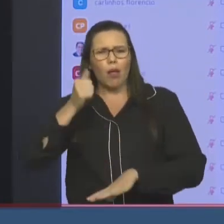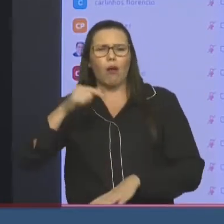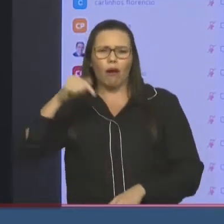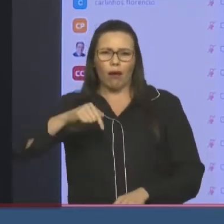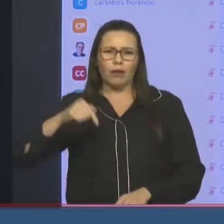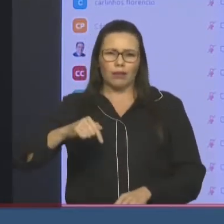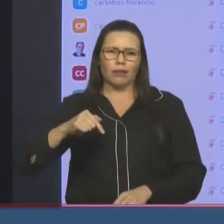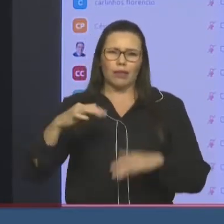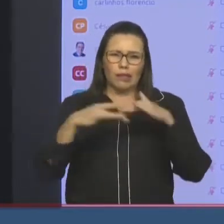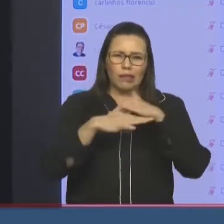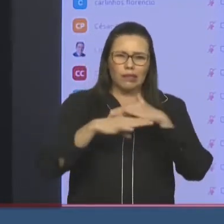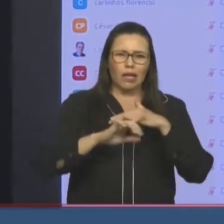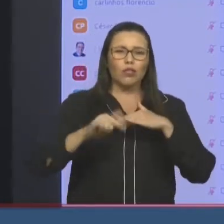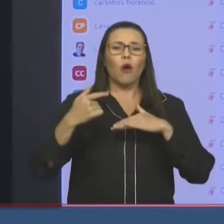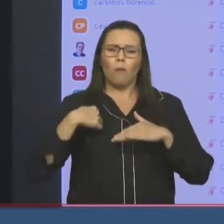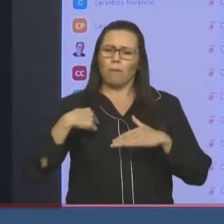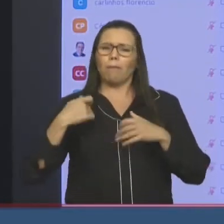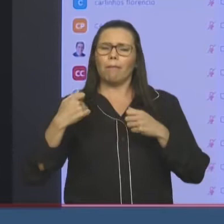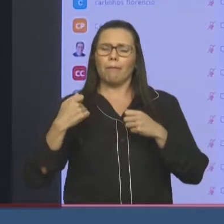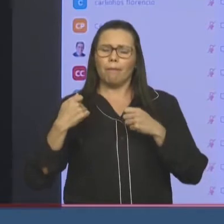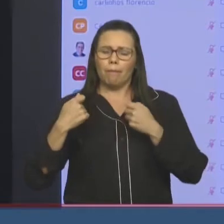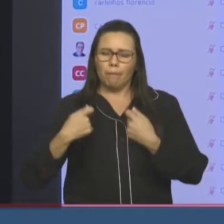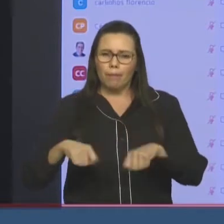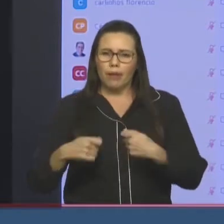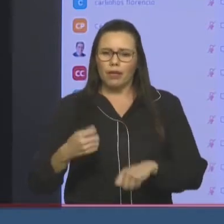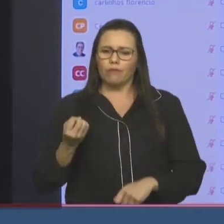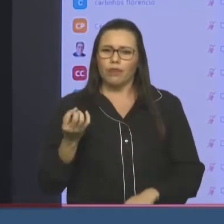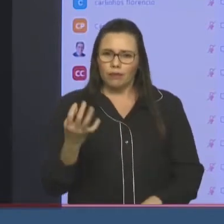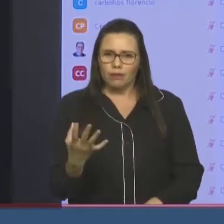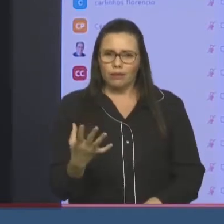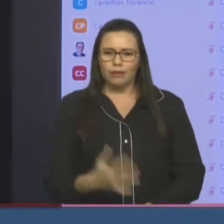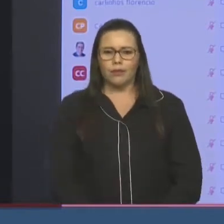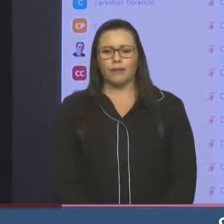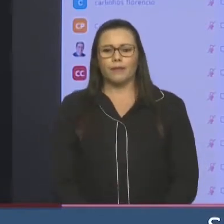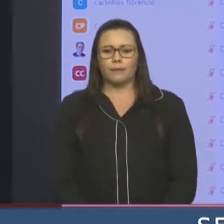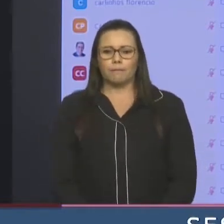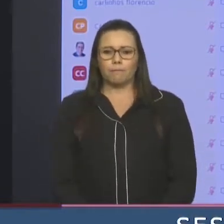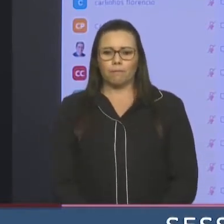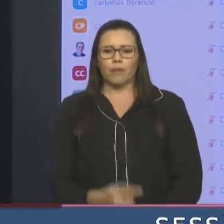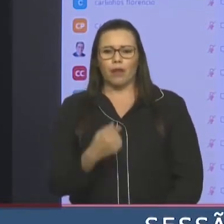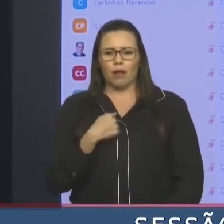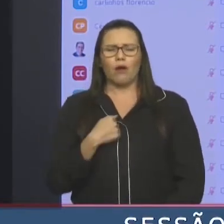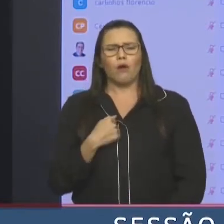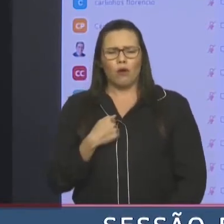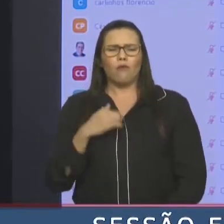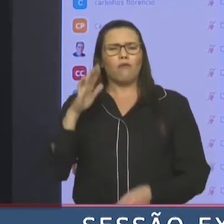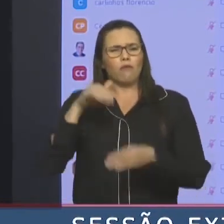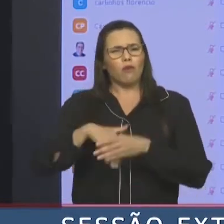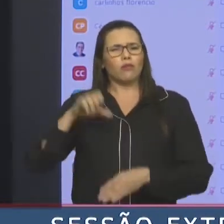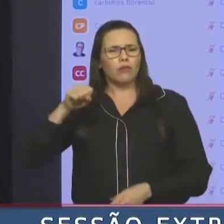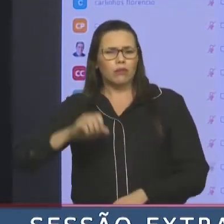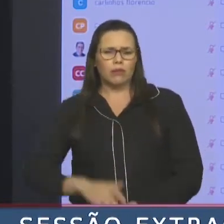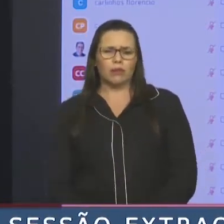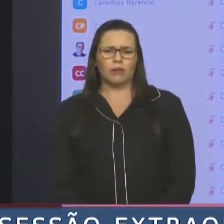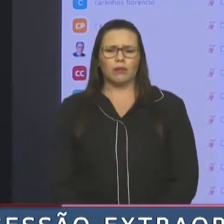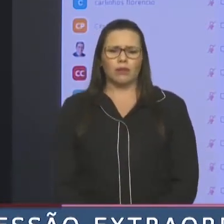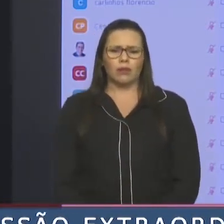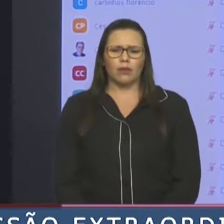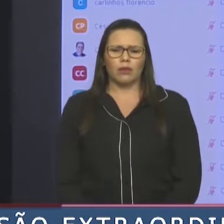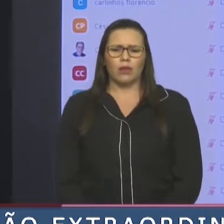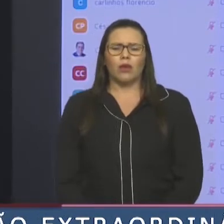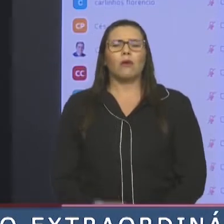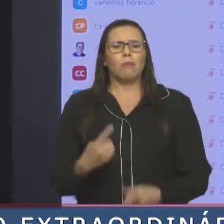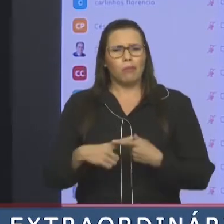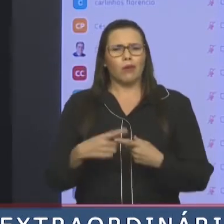que intensificar mais ainda a questão do combate ao coronavírus, ao isolamento e principalmente ao desabrigado da